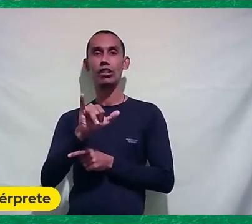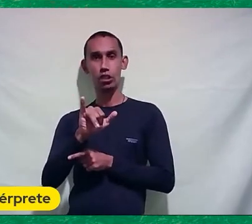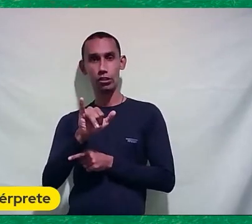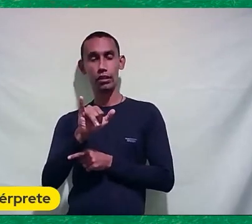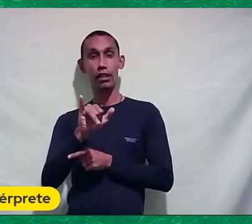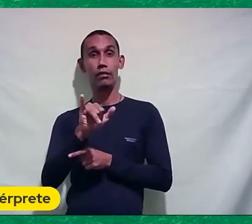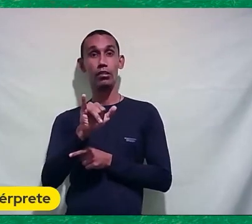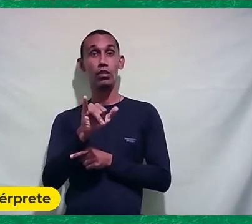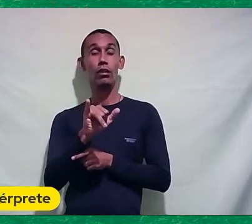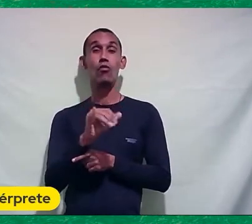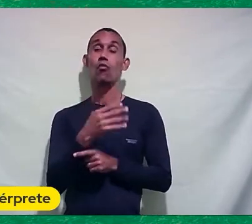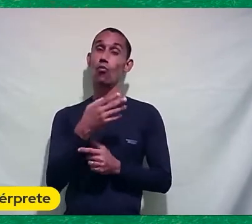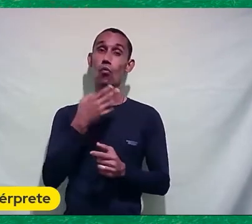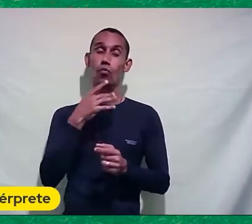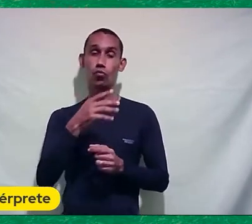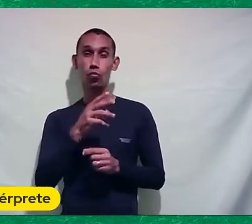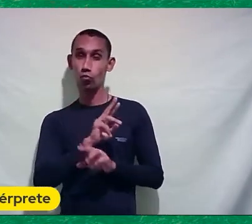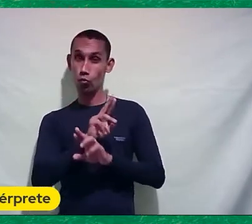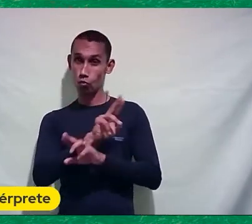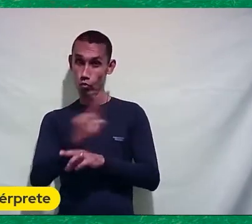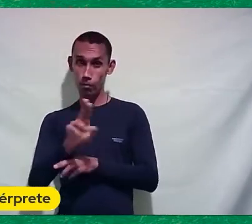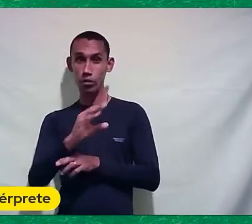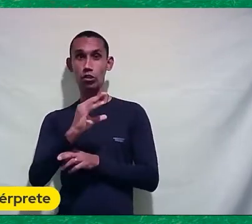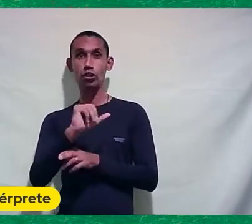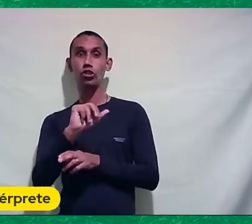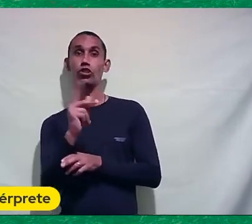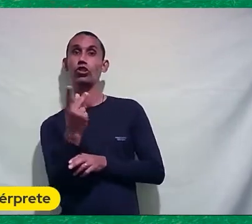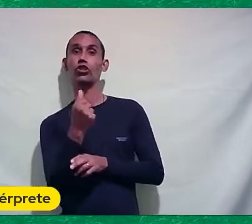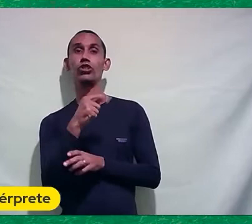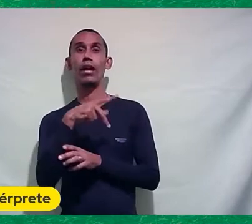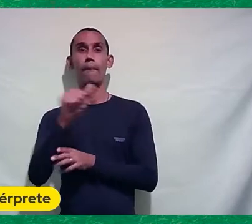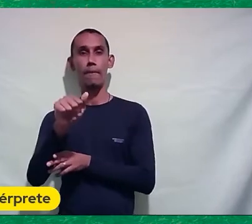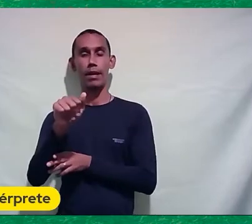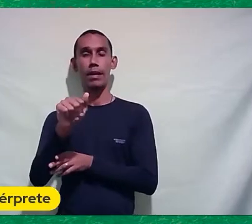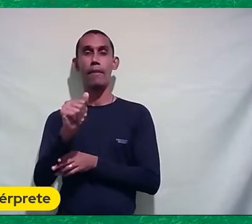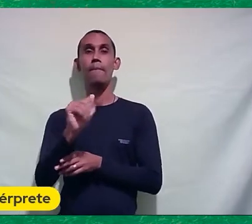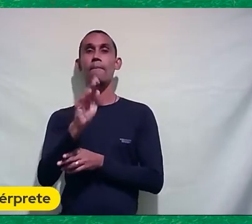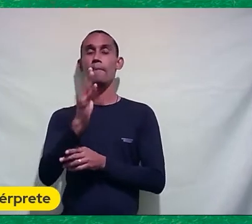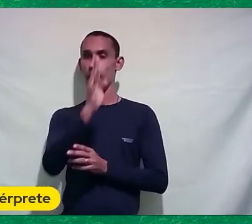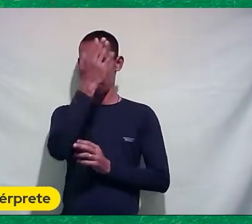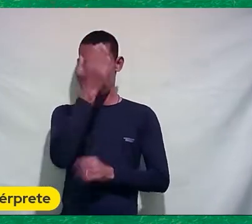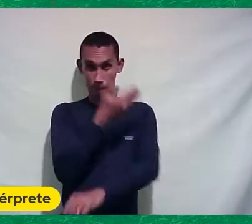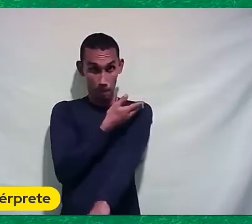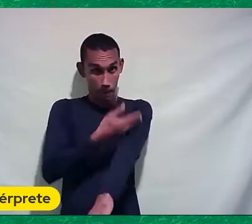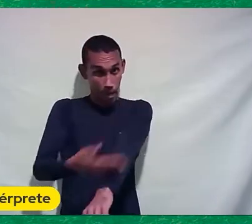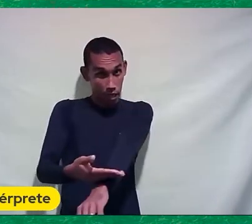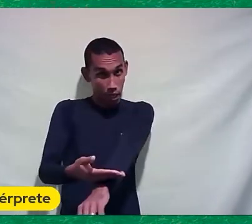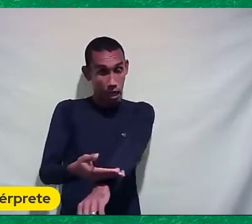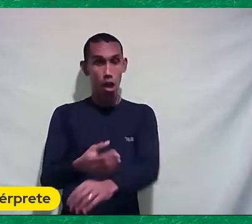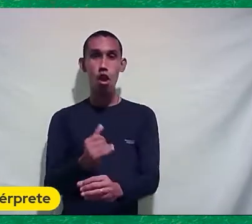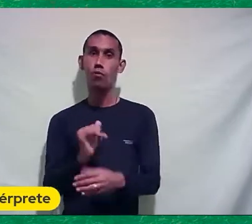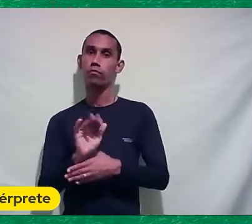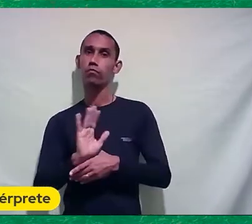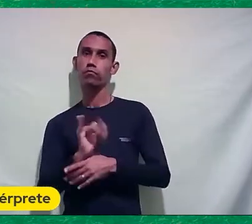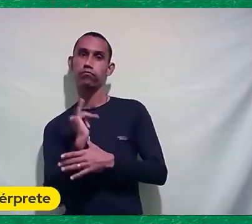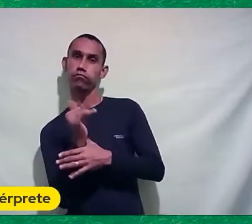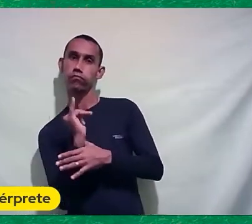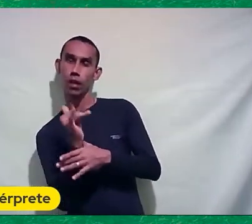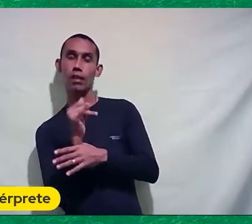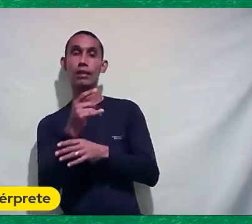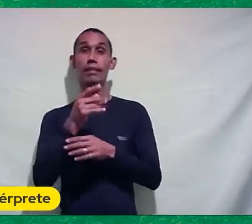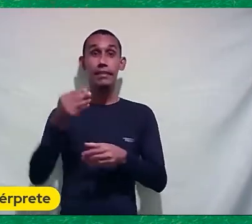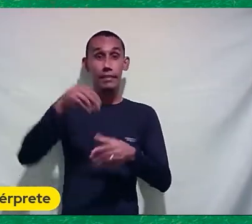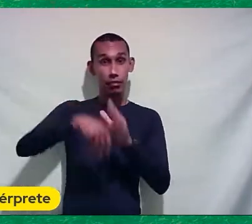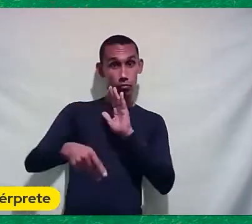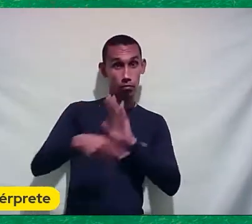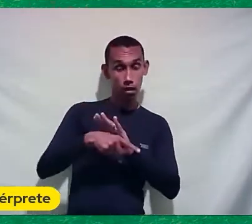Chapa branca Como se diz Chamado Esportes no Brasil Que era um documentário De encomenda Para Itamaraty